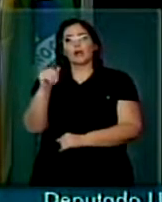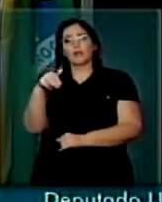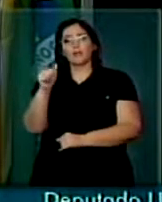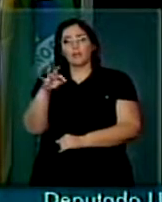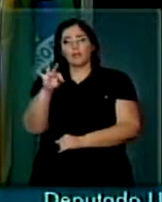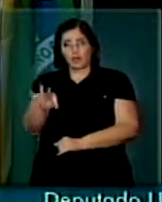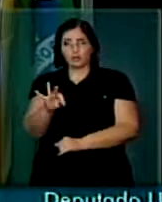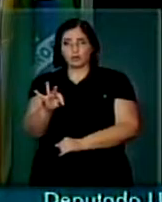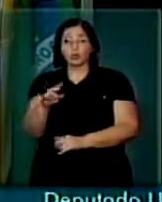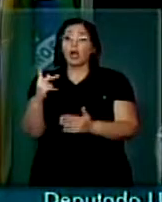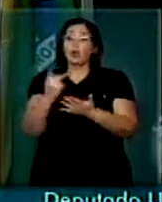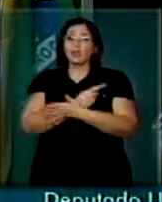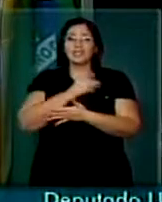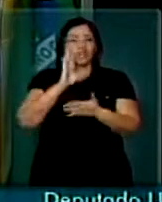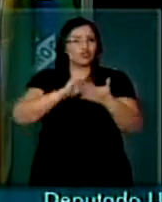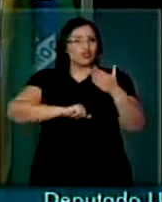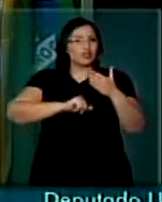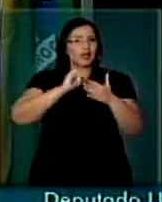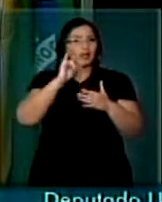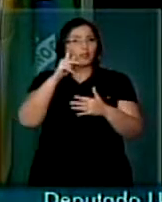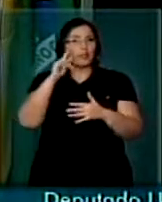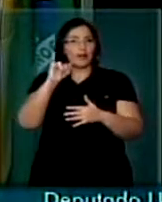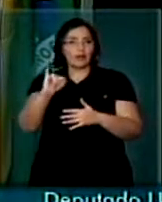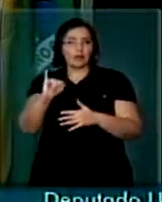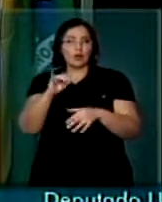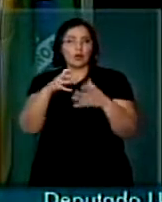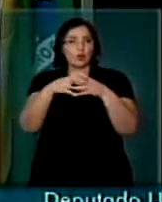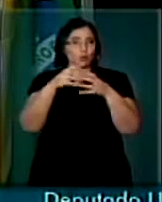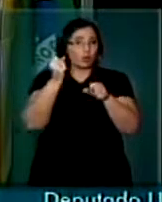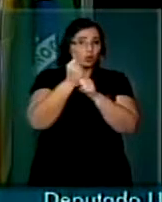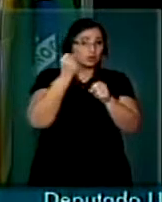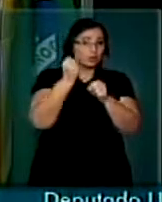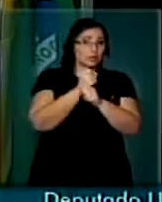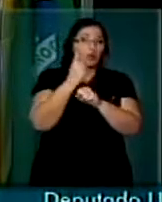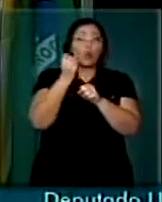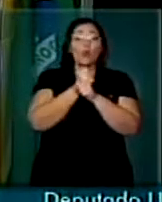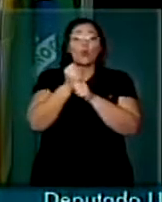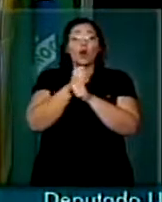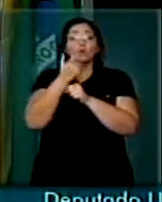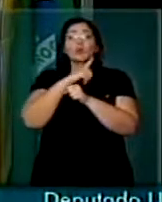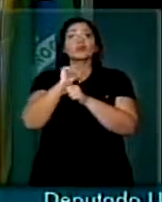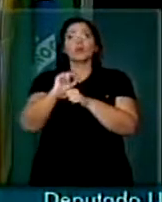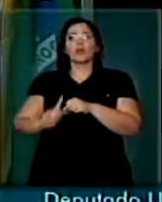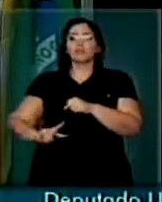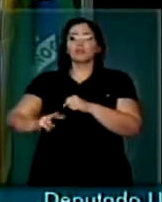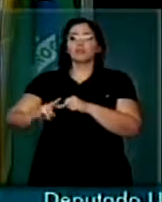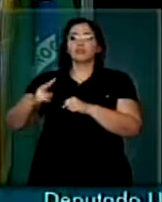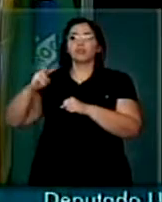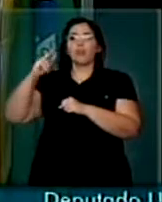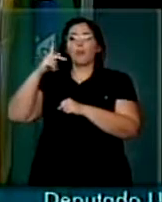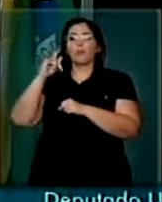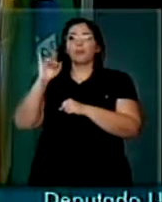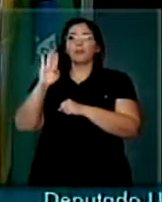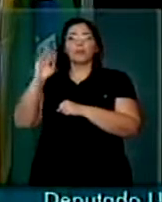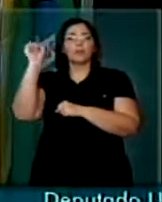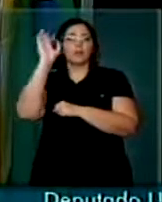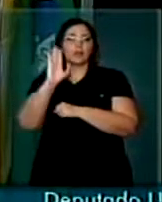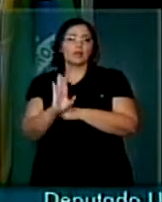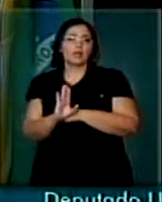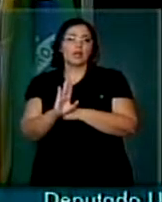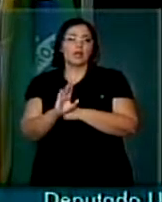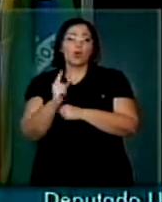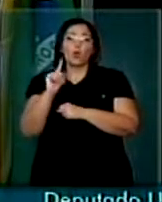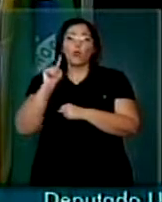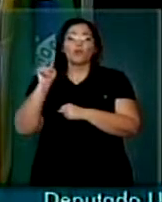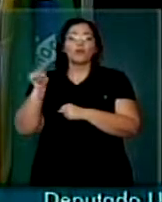desoneração concedida ao setor no período de um ano tem gerado um crescimento adicional do PIB brasileiro na ordem de